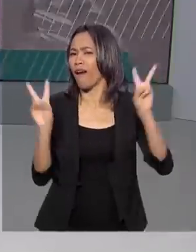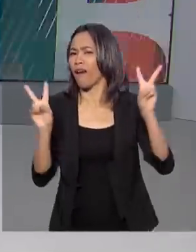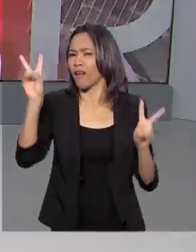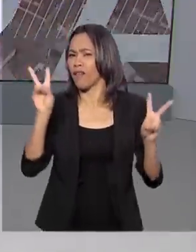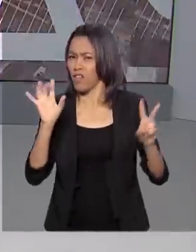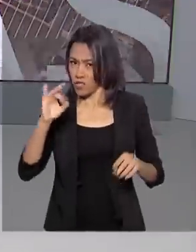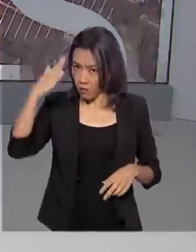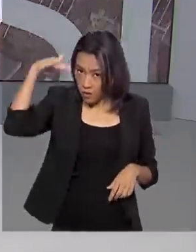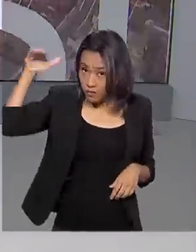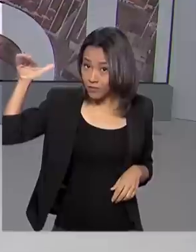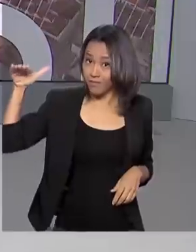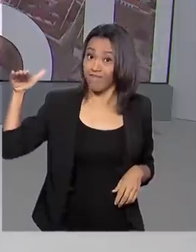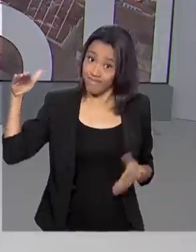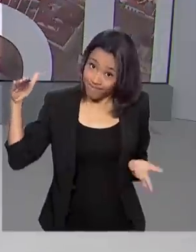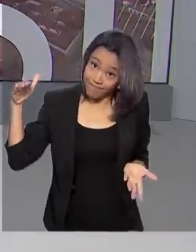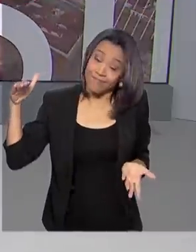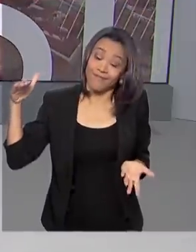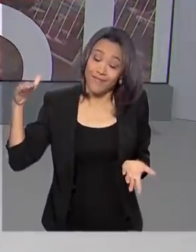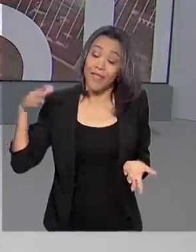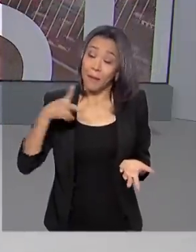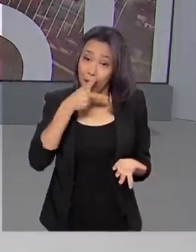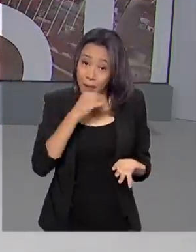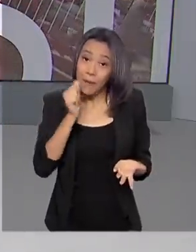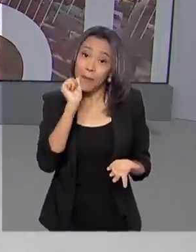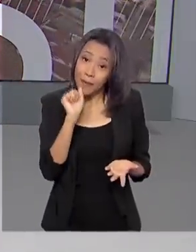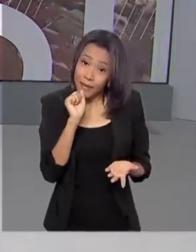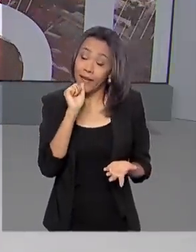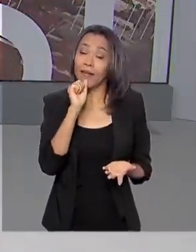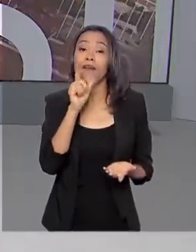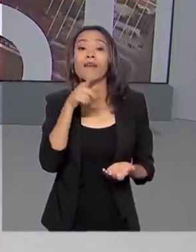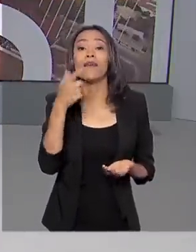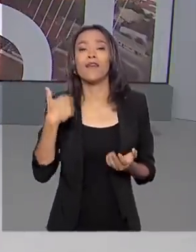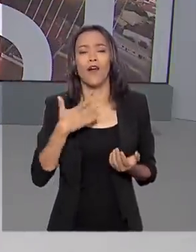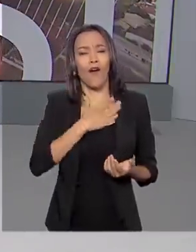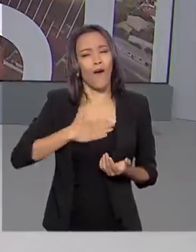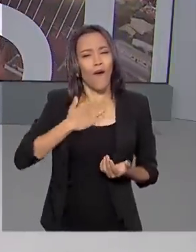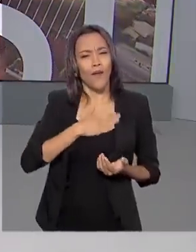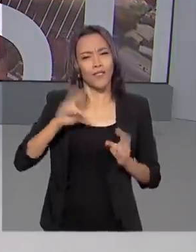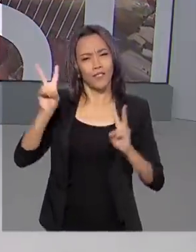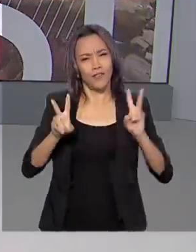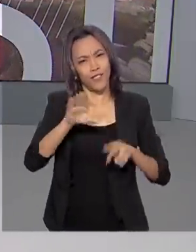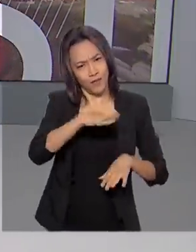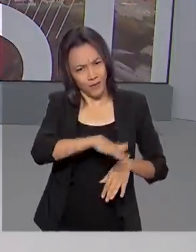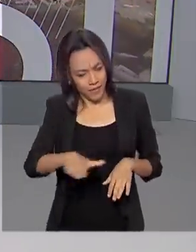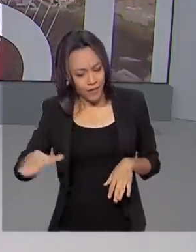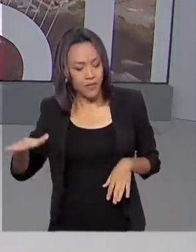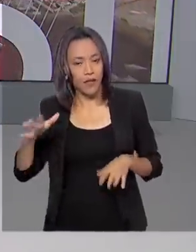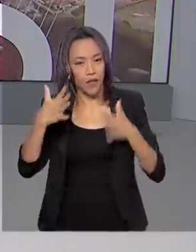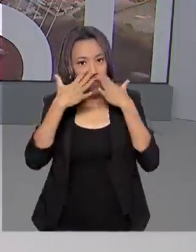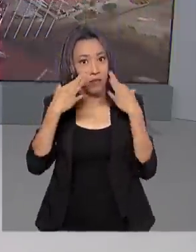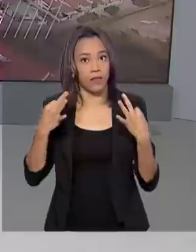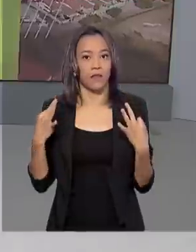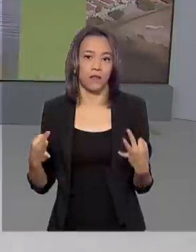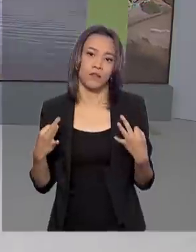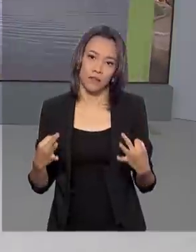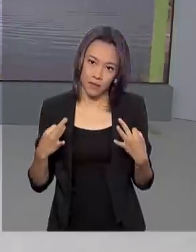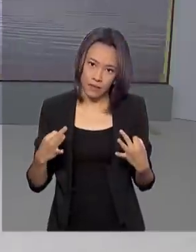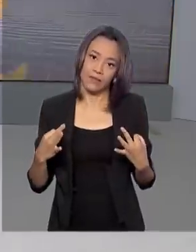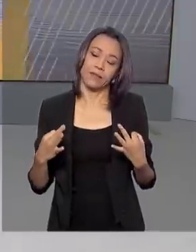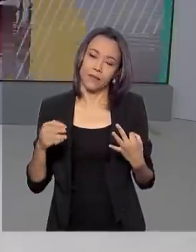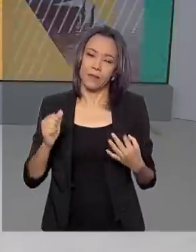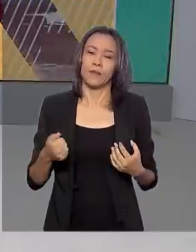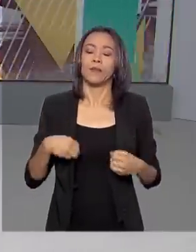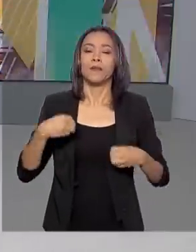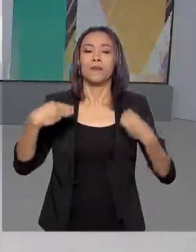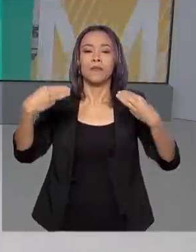só de gente grande, hein? Pois é, para papais e mamães que gostam de se divertir com os pequenos, fica o alerta da campanha do Ministério da Mulher,